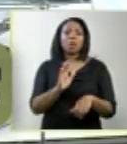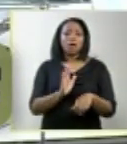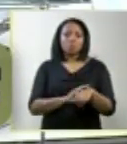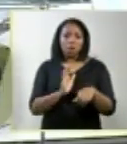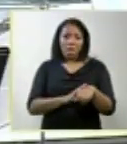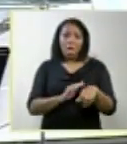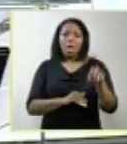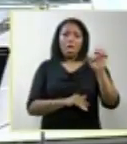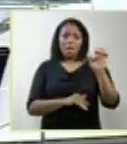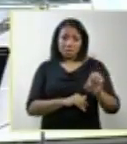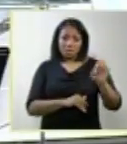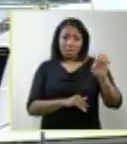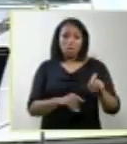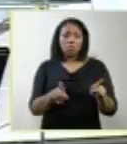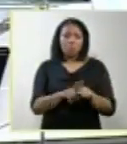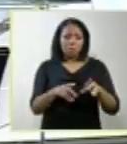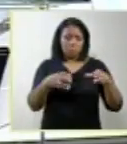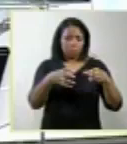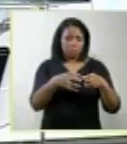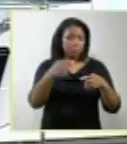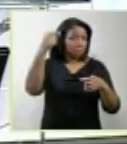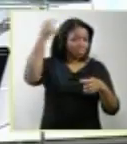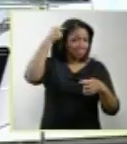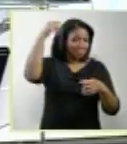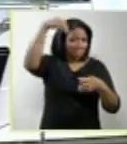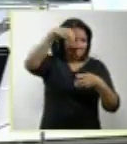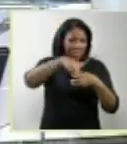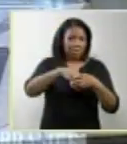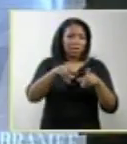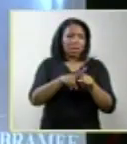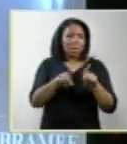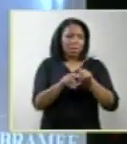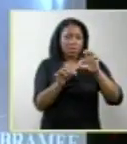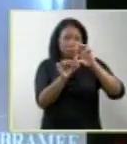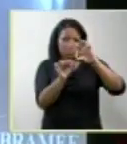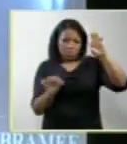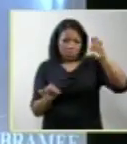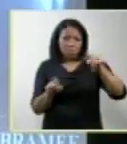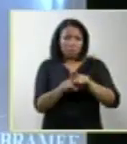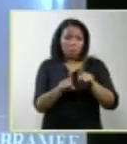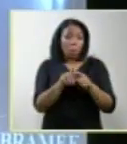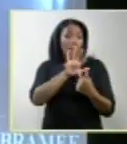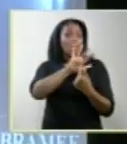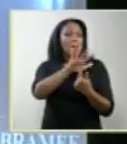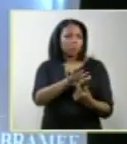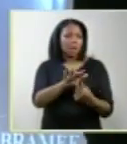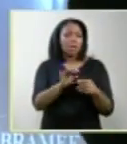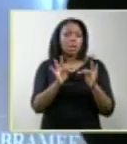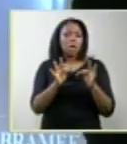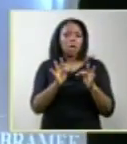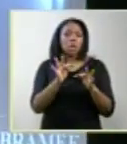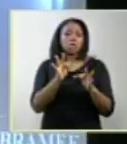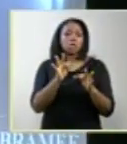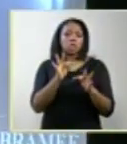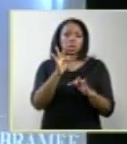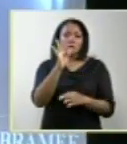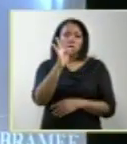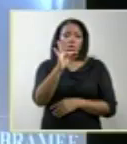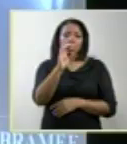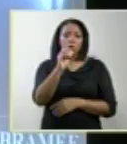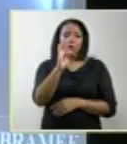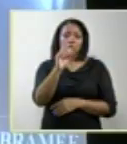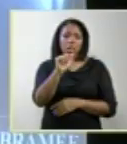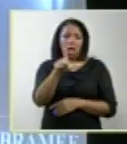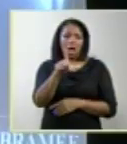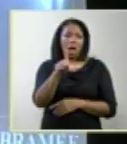toda a calota craniana e do encéfalo deste feto, e o dispositivo à sua direita, podemos ver a total ausência da formação